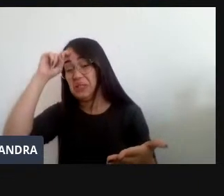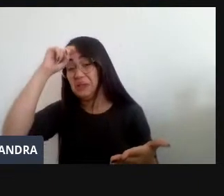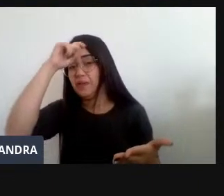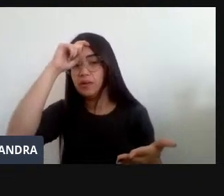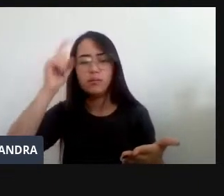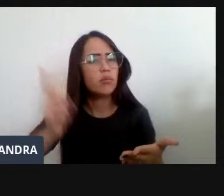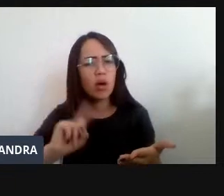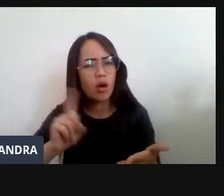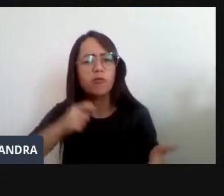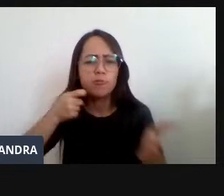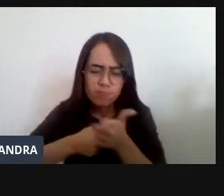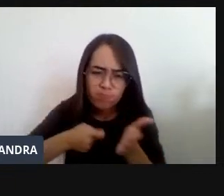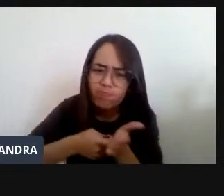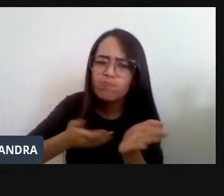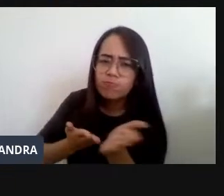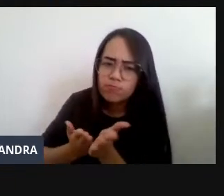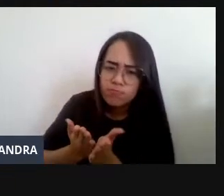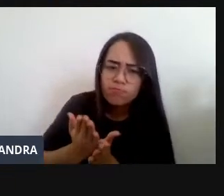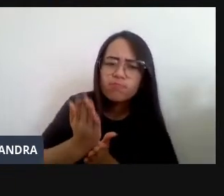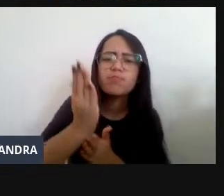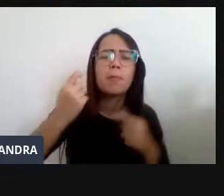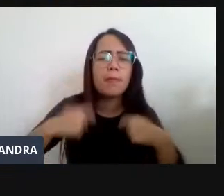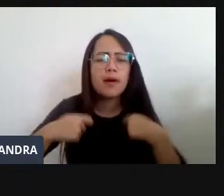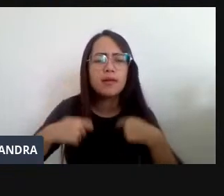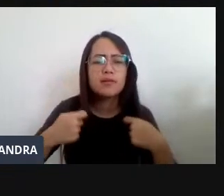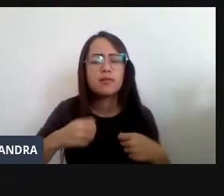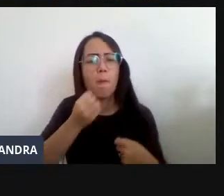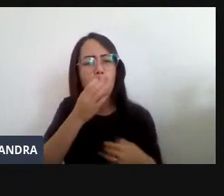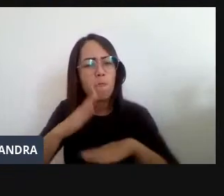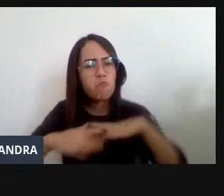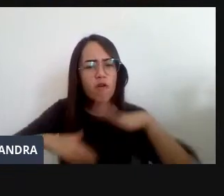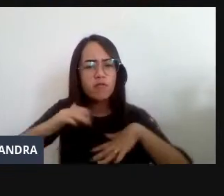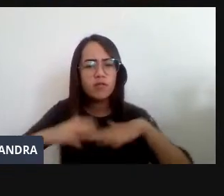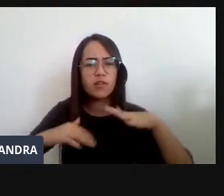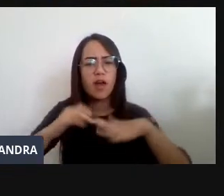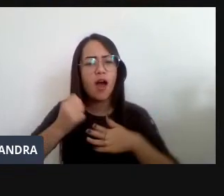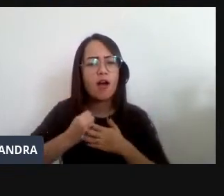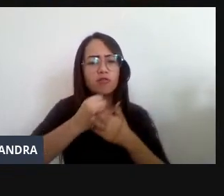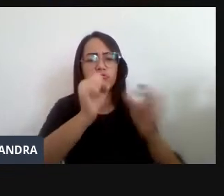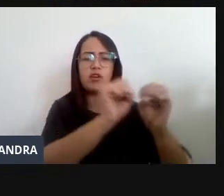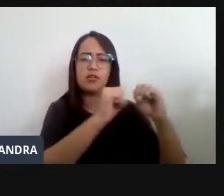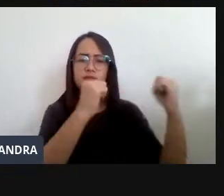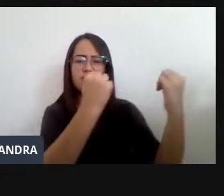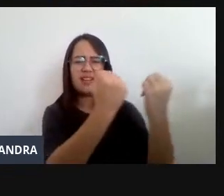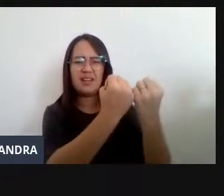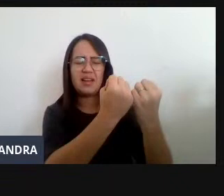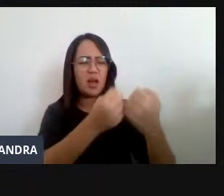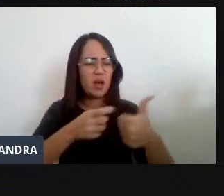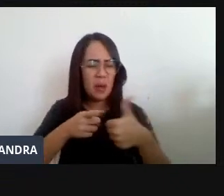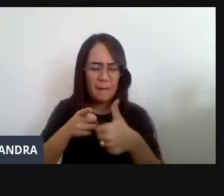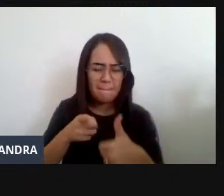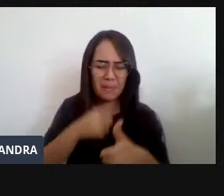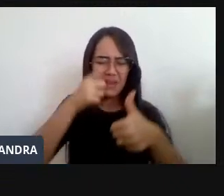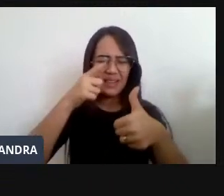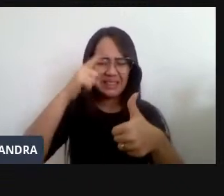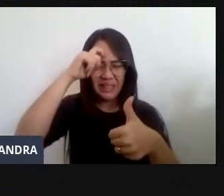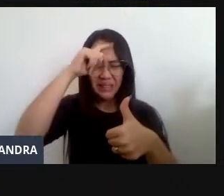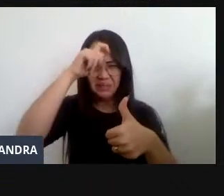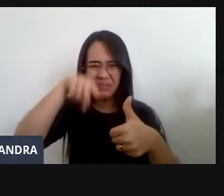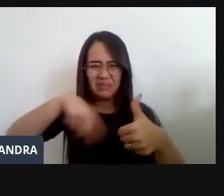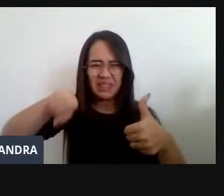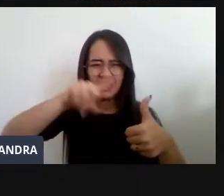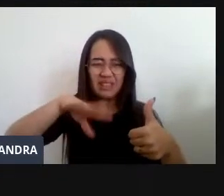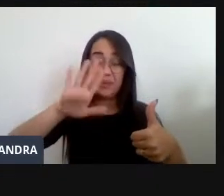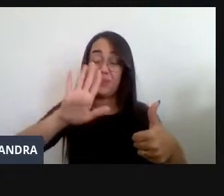Profissionais De Atender A Nossa Sociedade De Atender Os Nossos Anseios Não Desista Na Primeira Dificuldade Procure Os Colegas